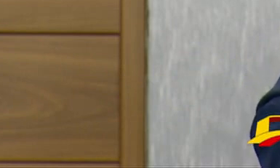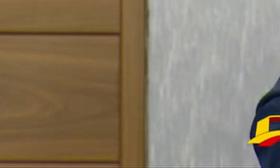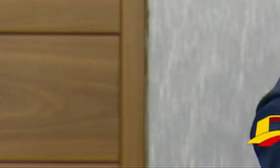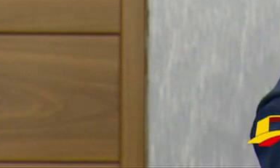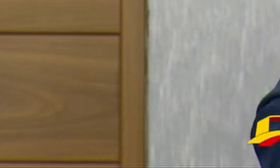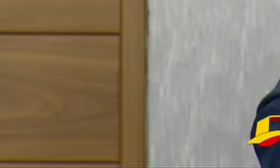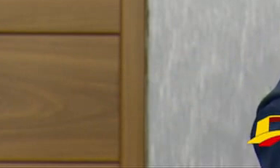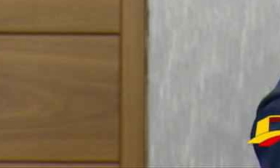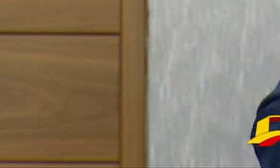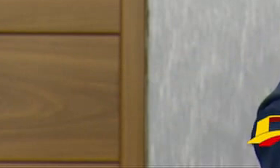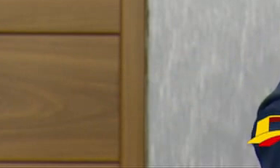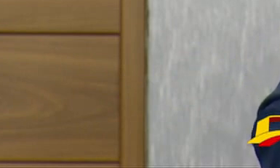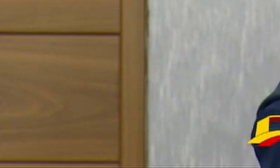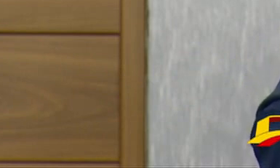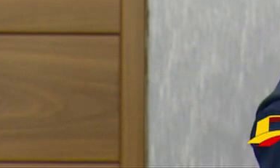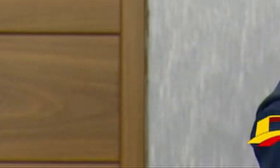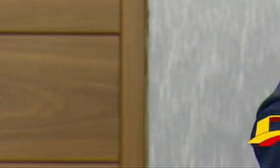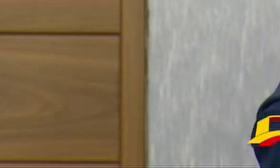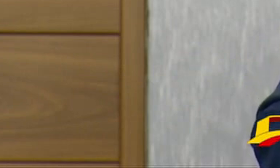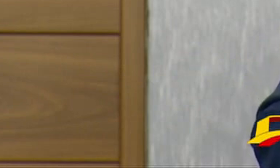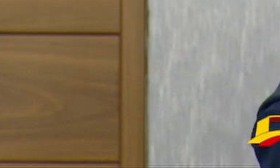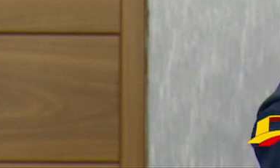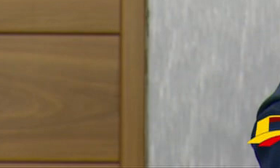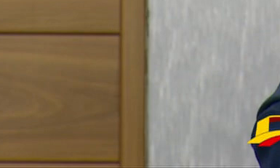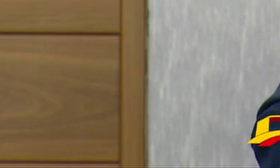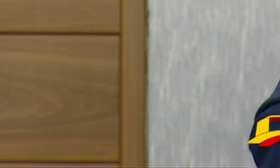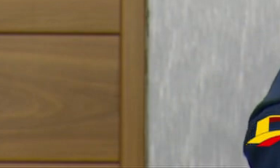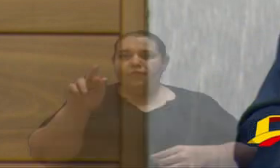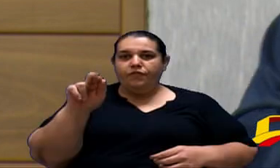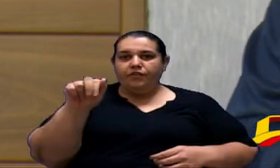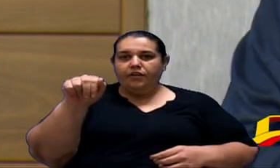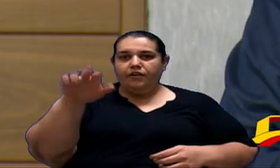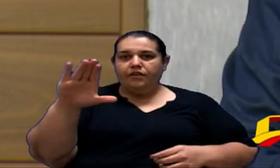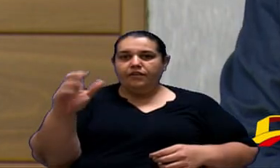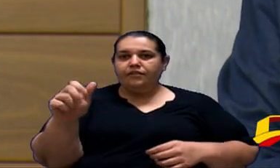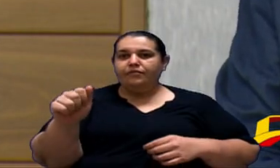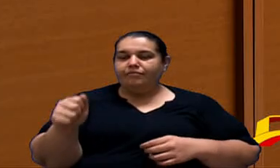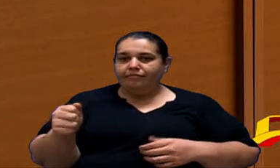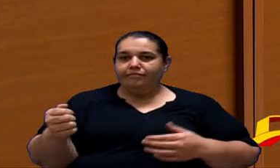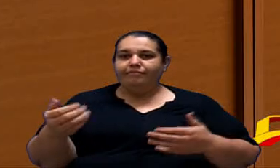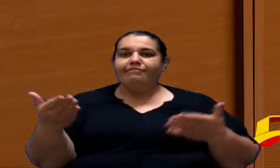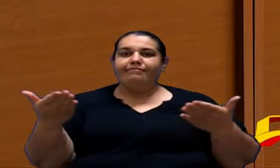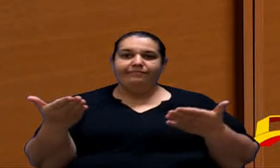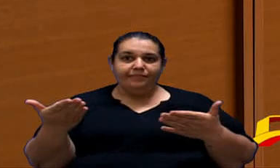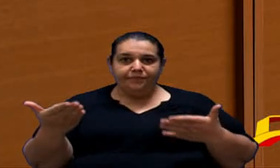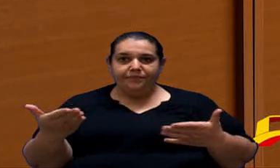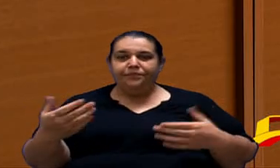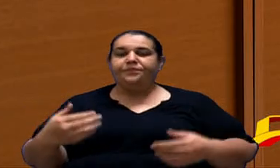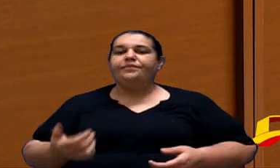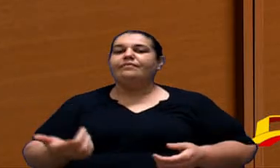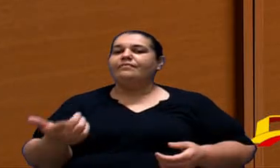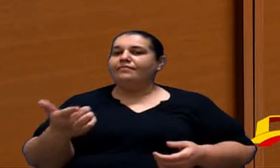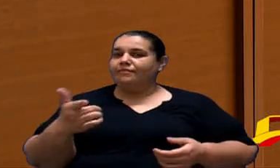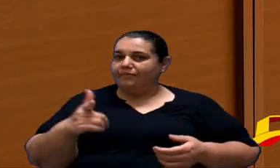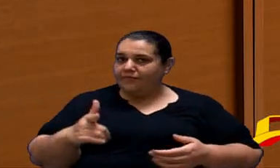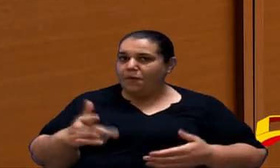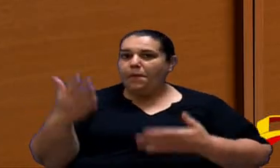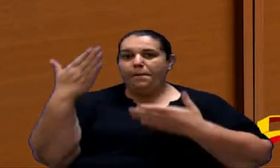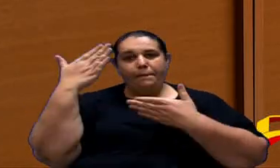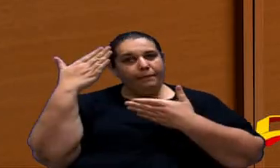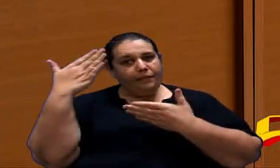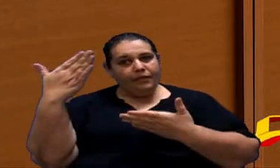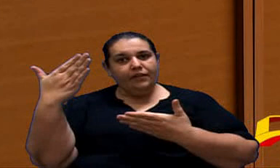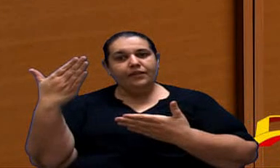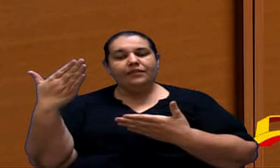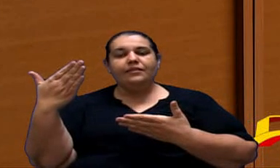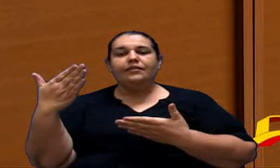vereador aqui em França é uma alegria estar conosco aqui em França mais uma vez o vereador vocês sejam obrigado aí pela